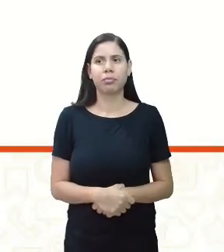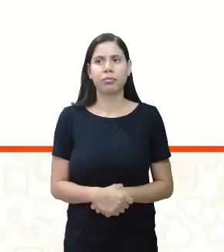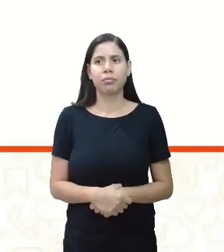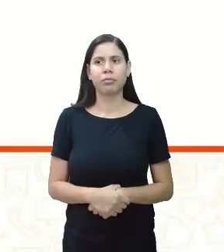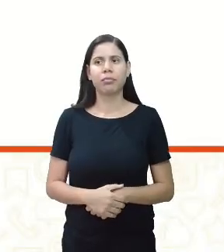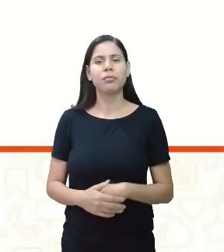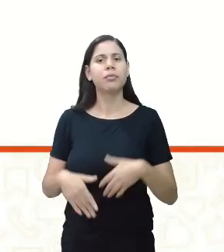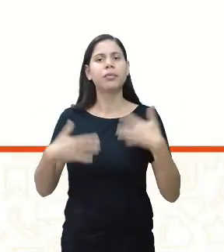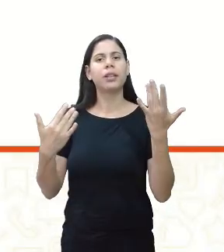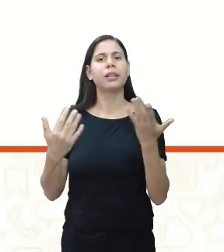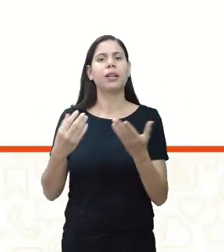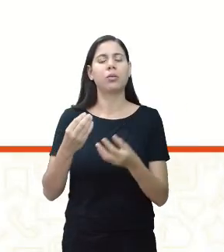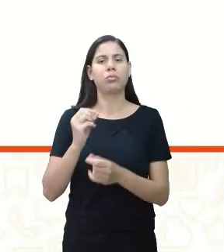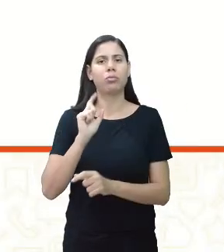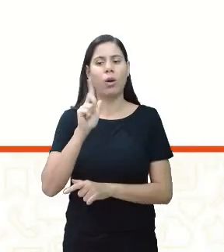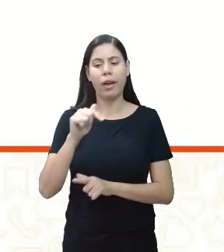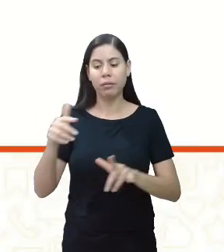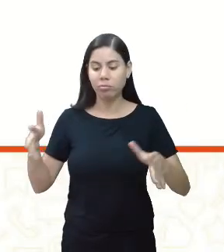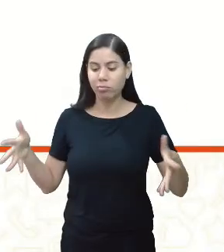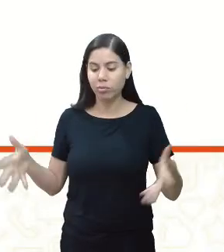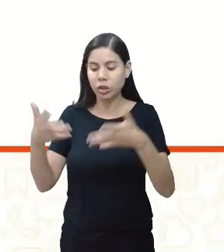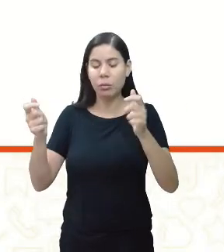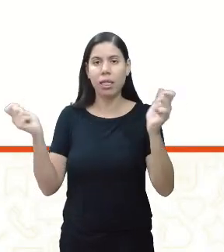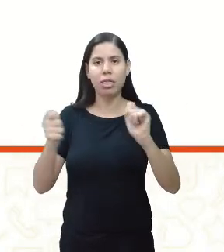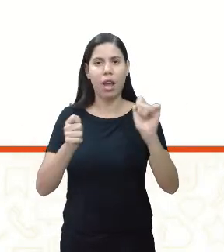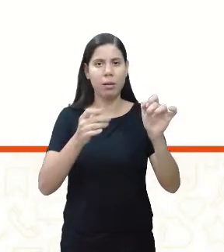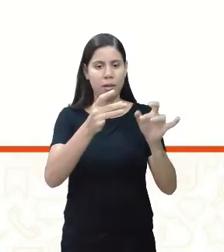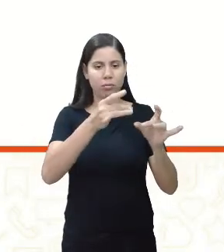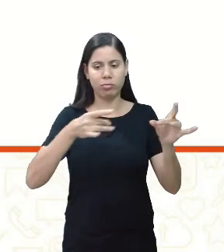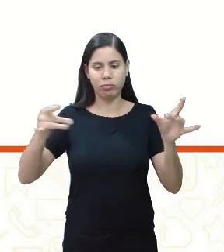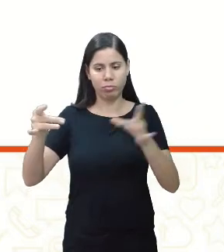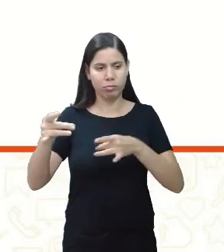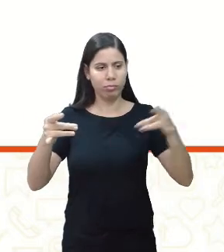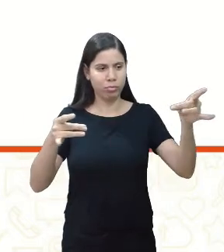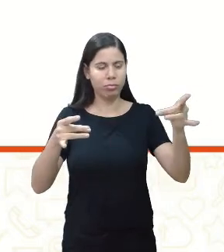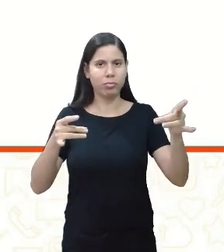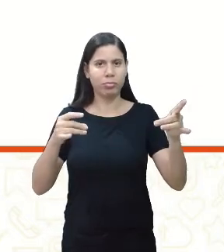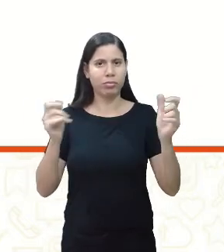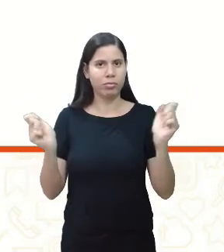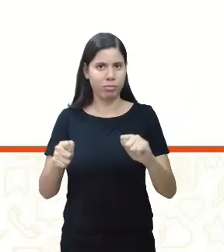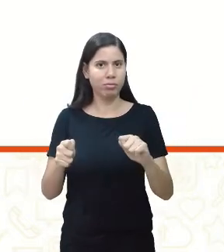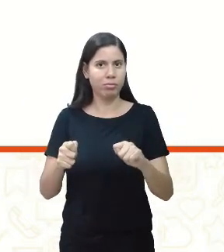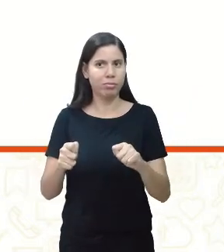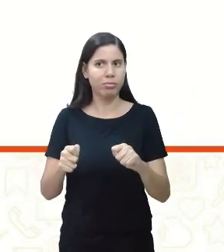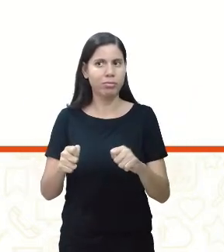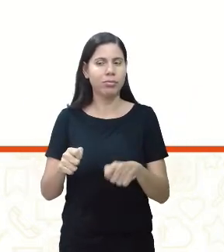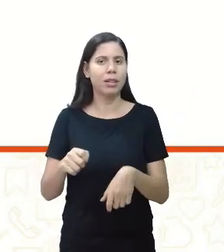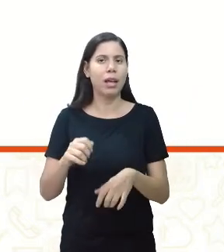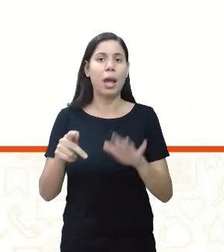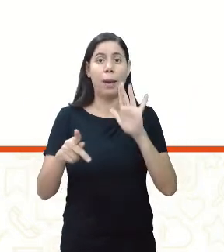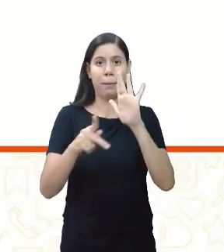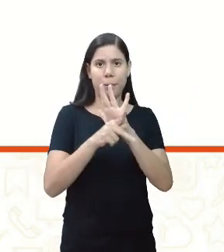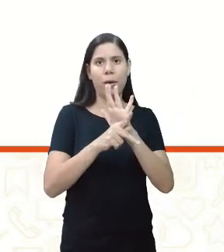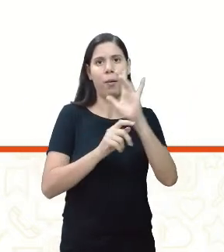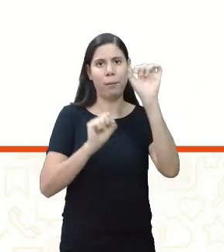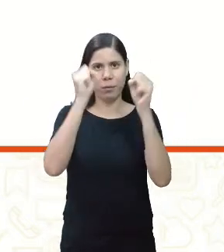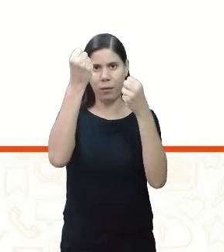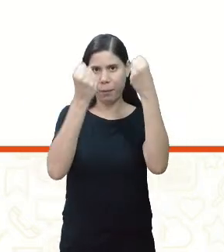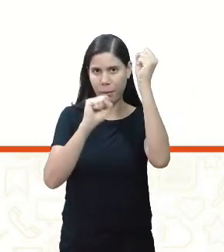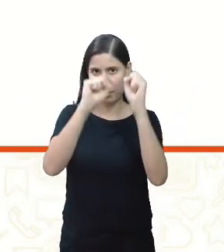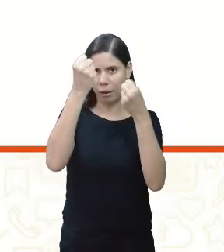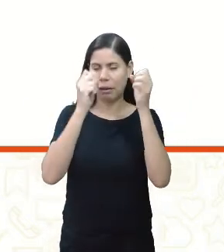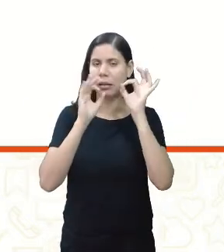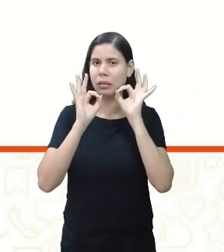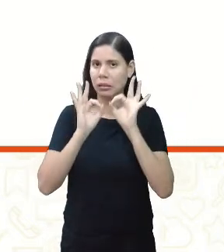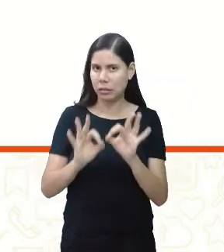Pranchas com estímulos removíveis. Então são pranchas industrializadas, não é? Elas são